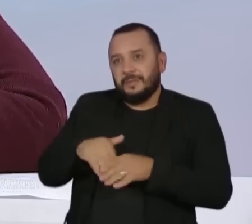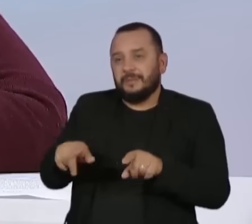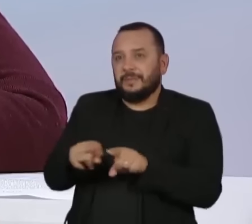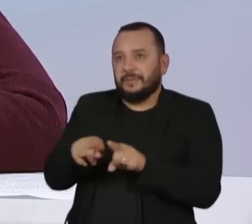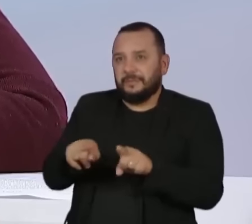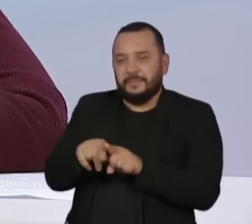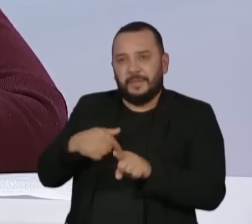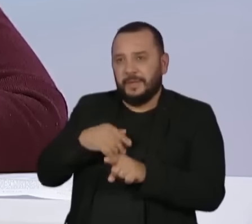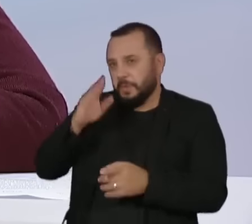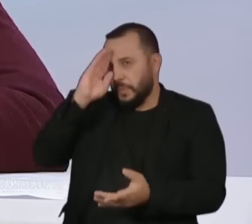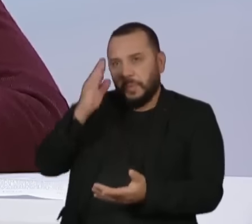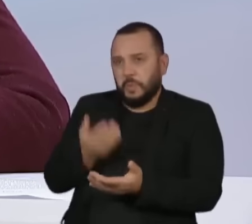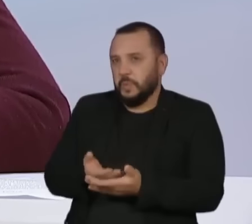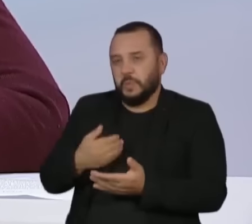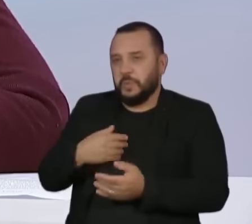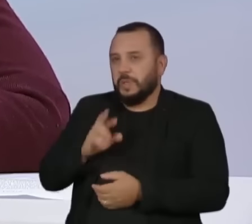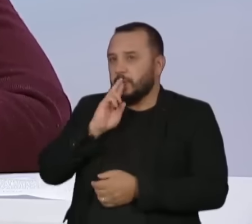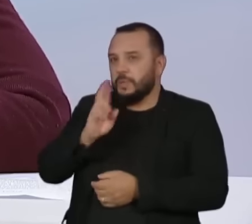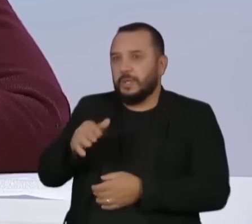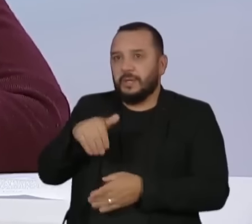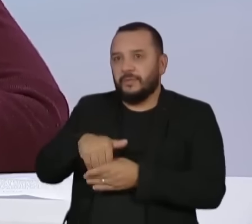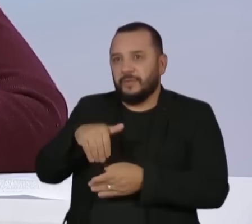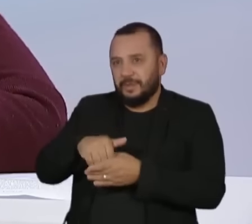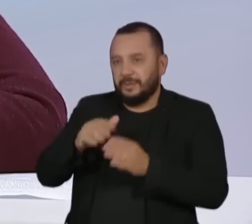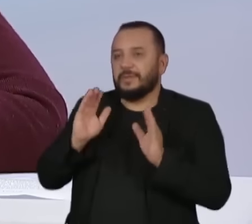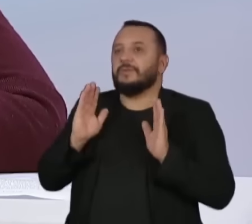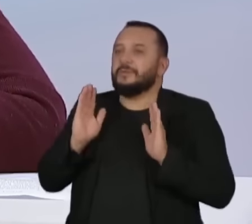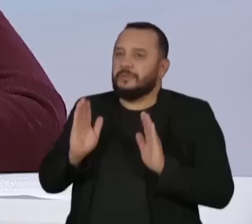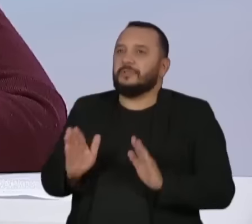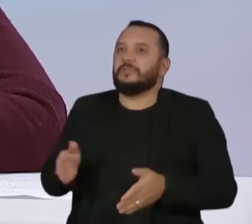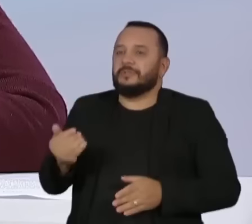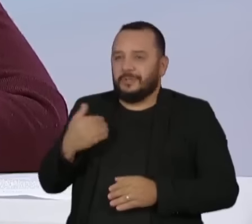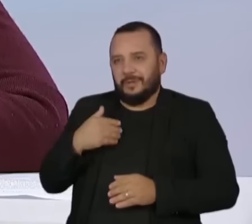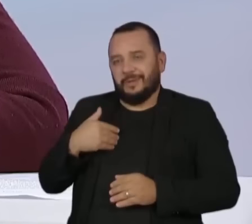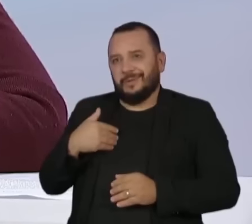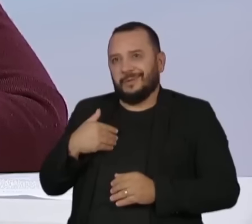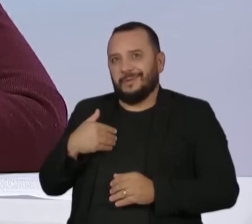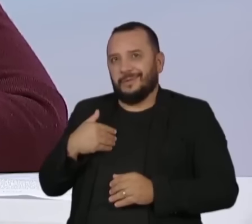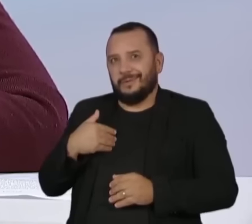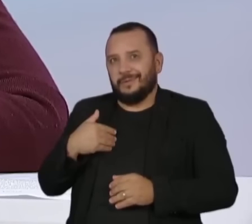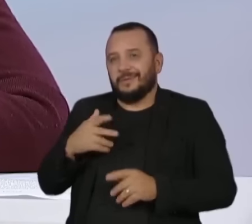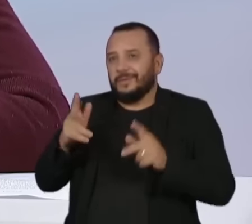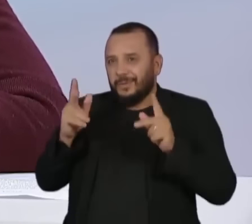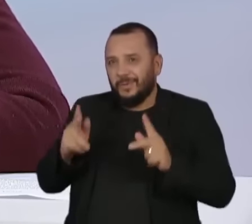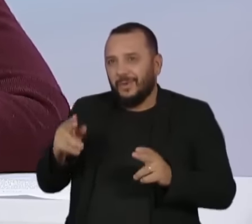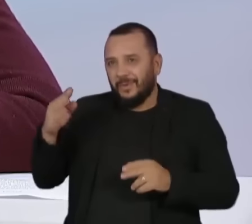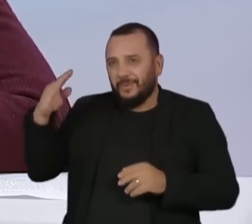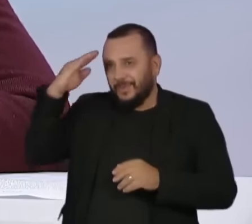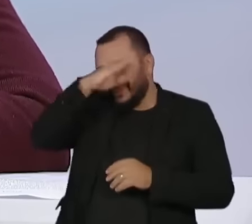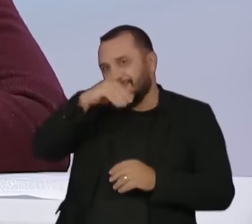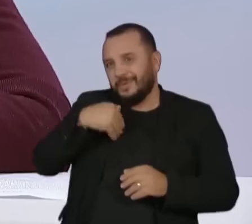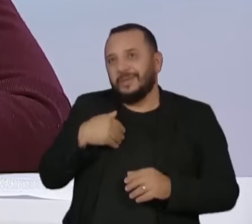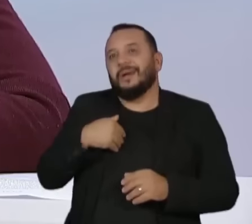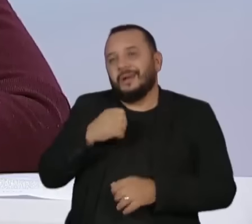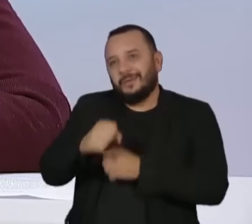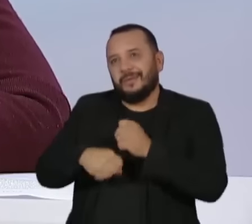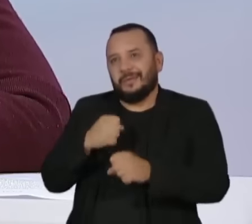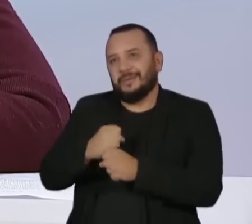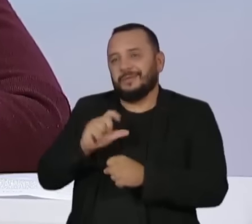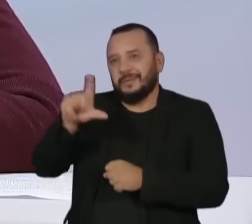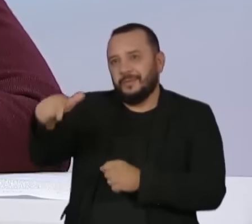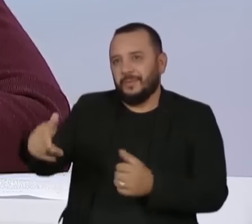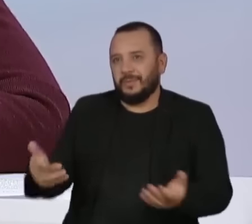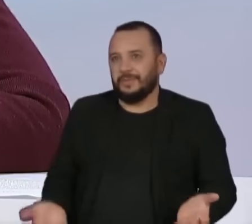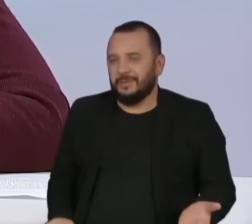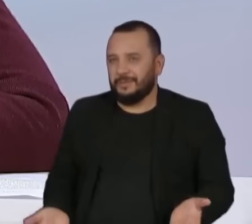contestou o resultado eleitoral, já antecipando o que o ex-presidente Bolsonaro faria alguns anos depois.